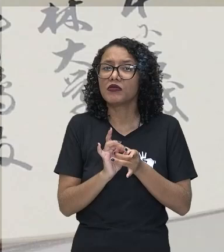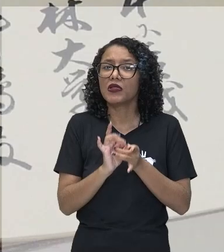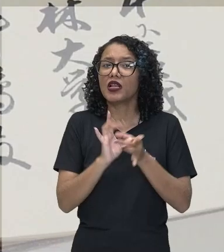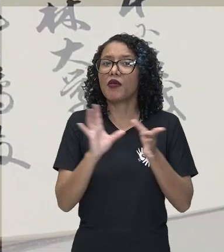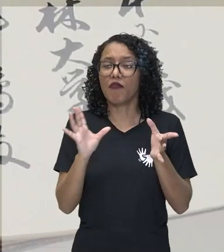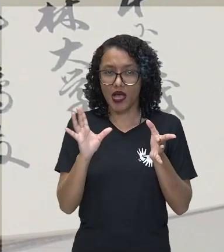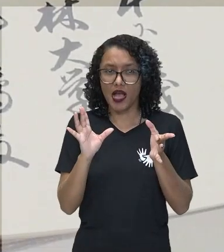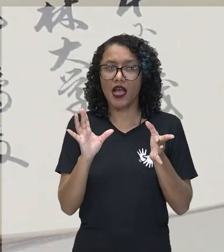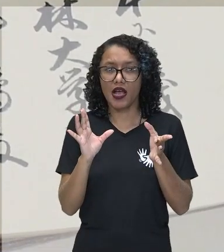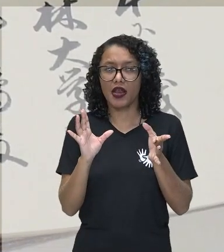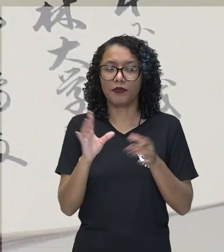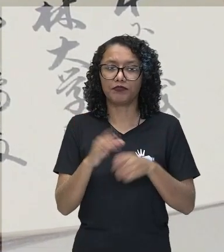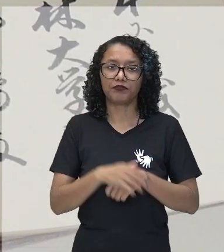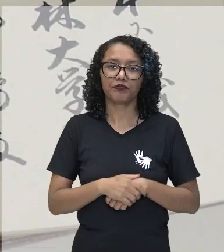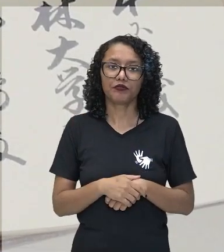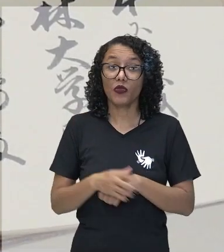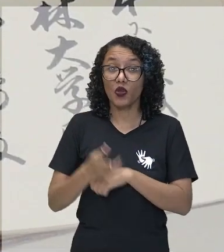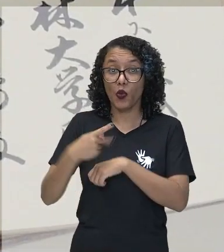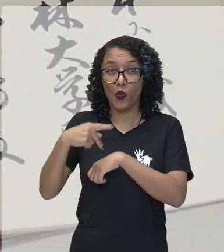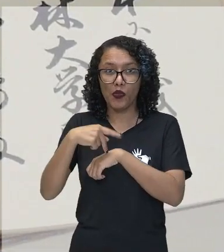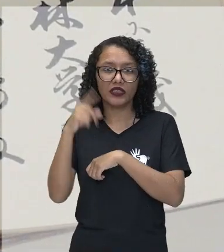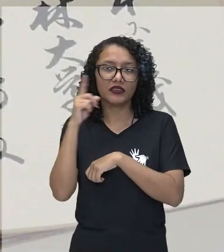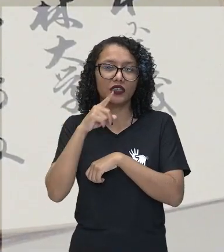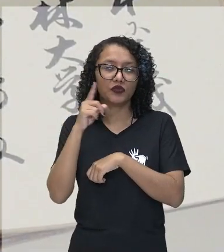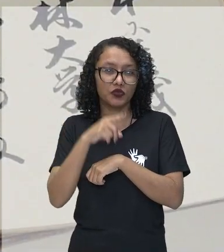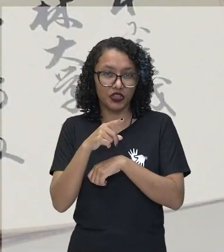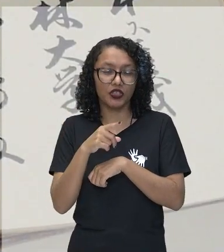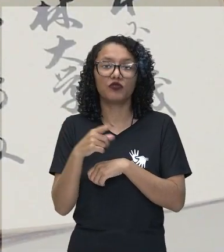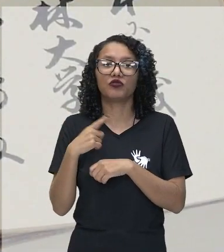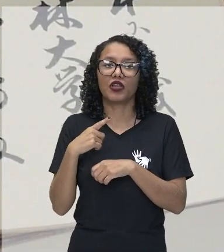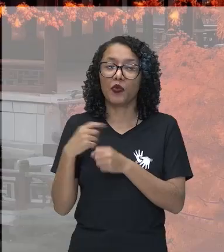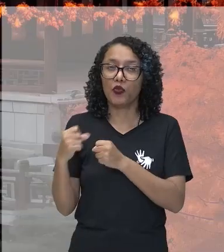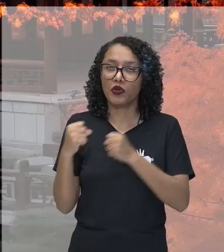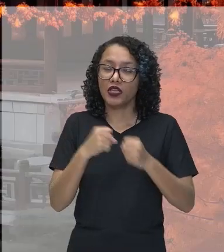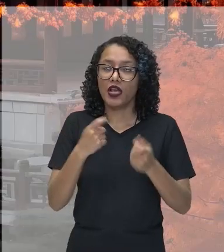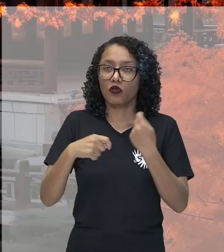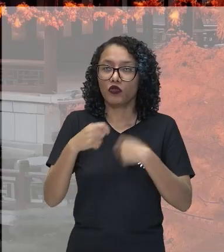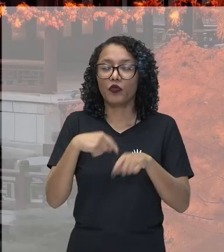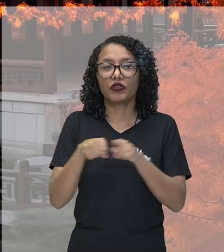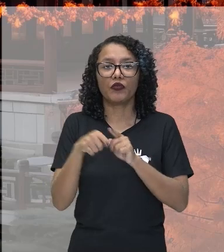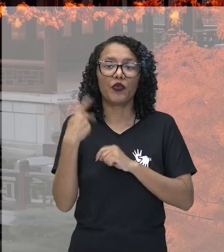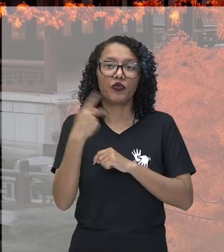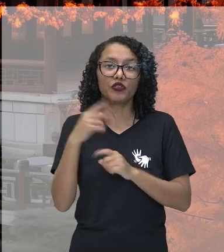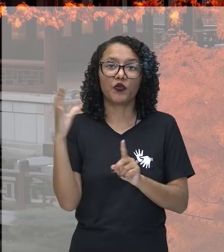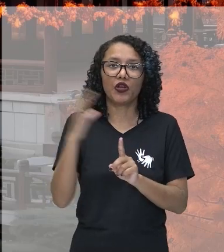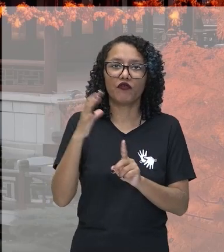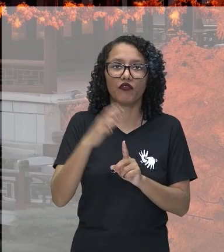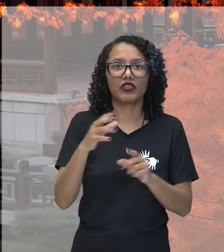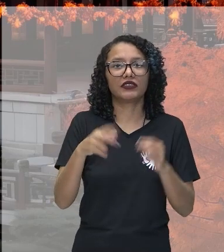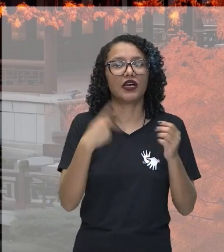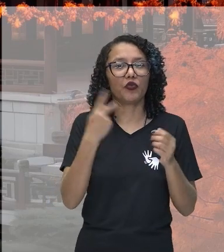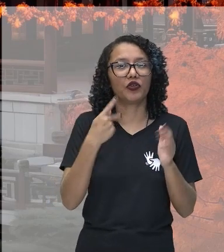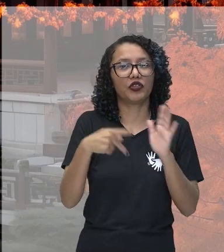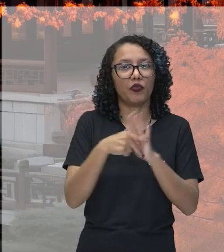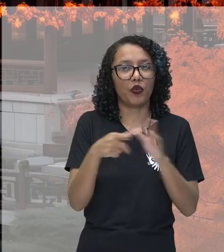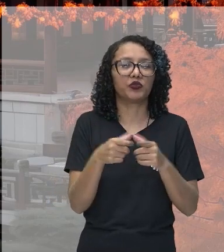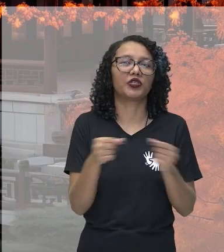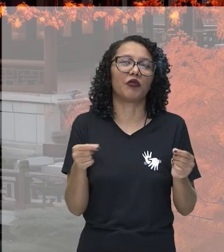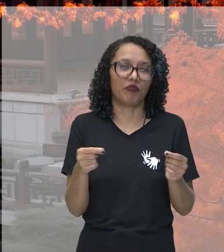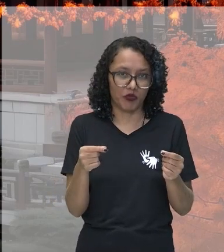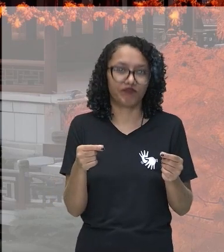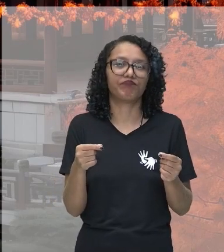econômicos e políticos para os Estados Unidos, para interferir na política do Japão.